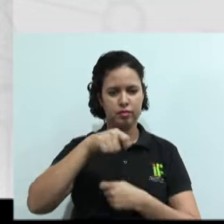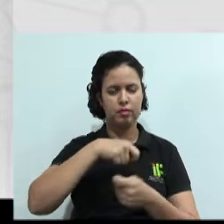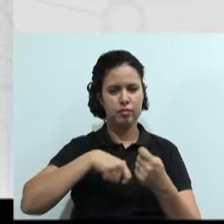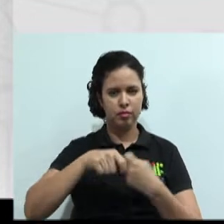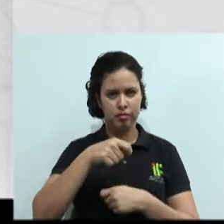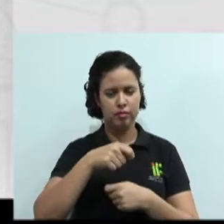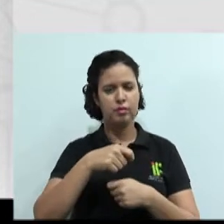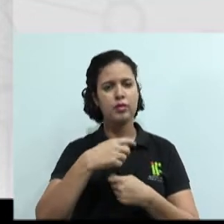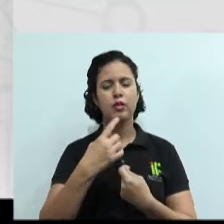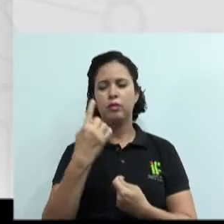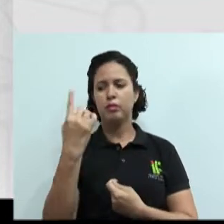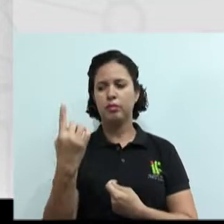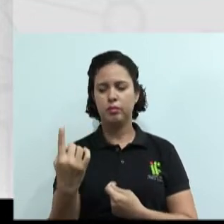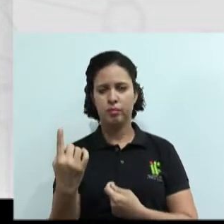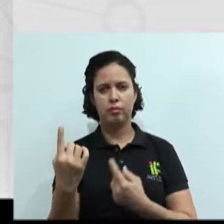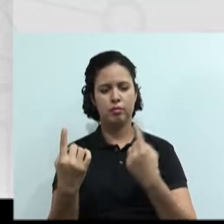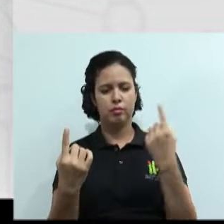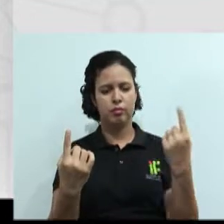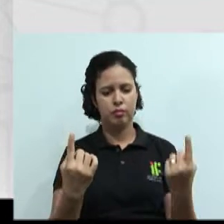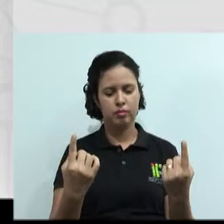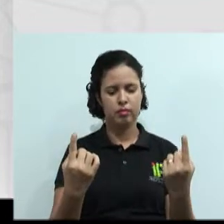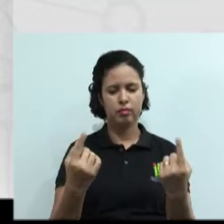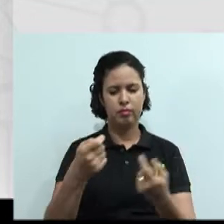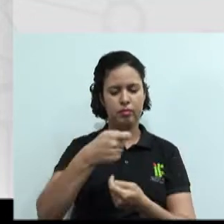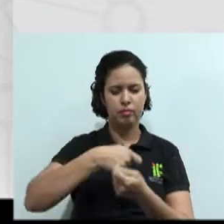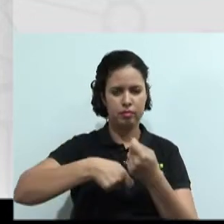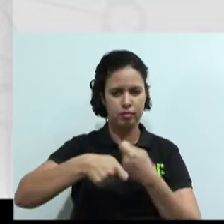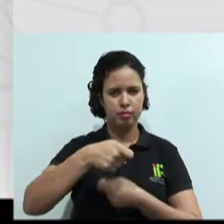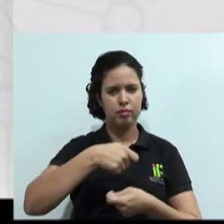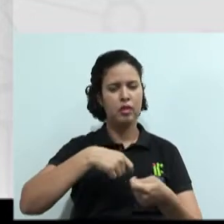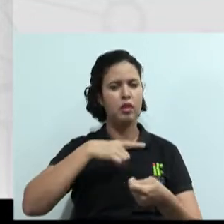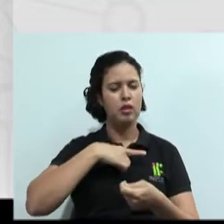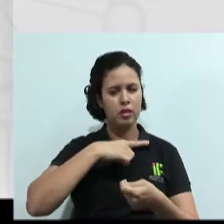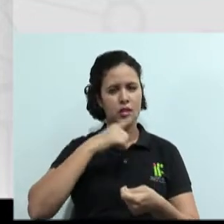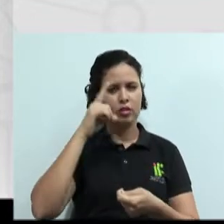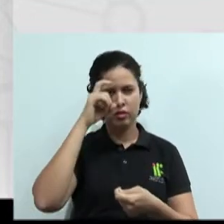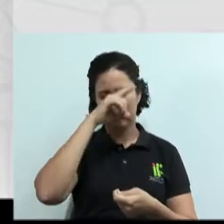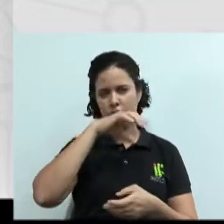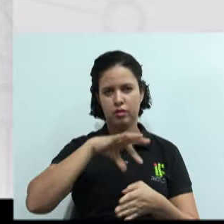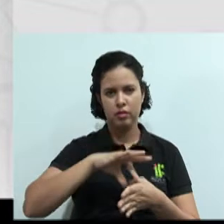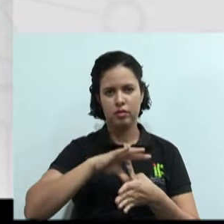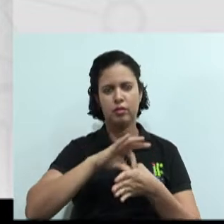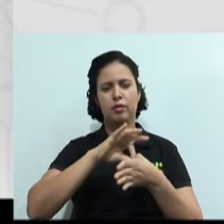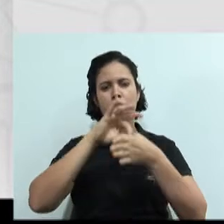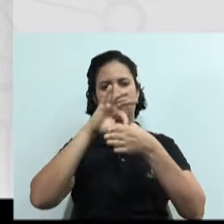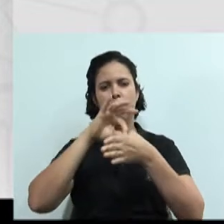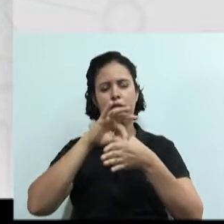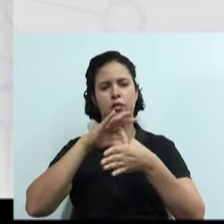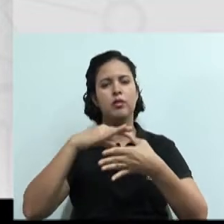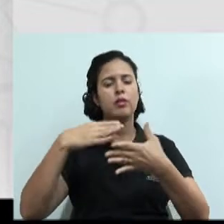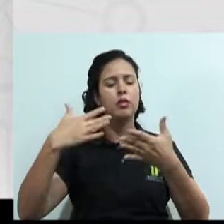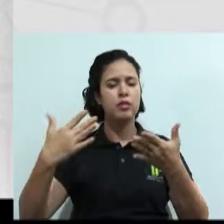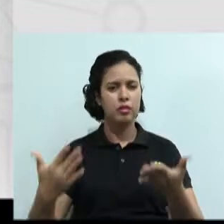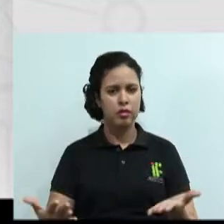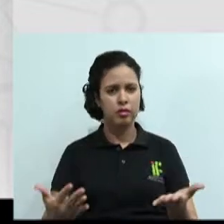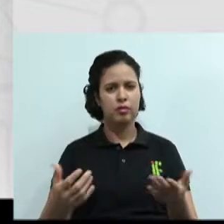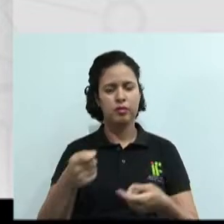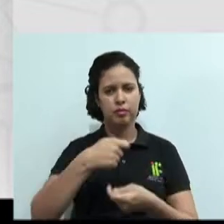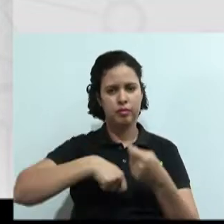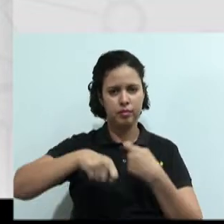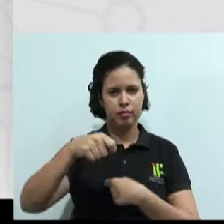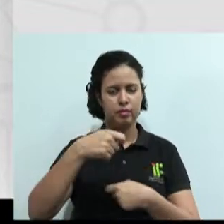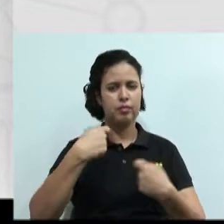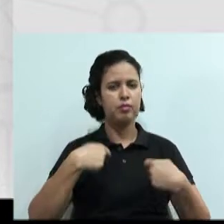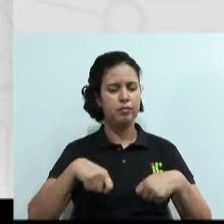negociadores, há os desafios da liderança. Mas, é claro, o negociador aí precisa demonstrar autoridade sem